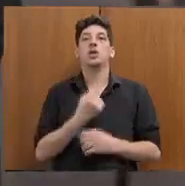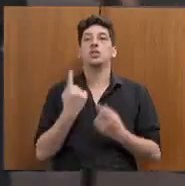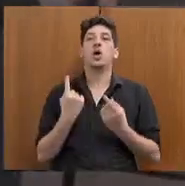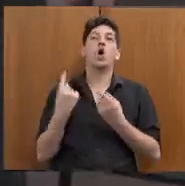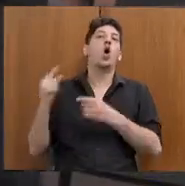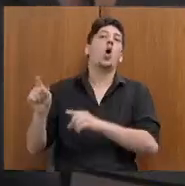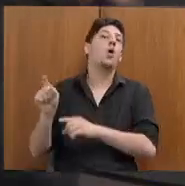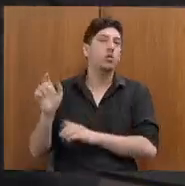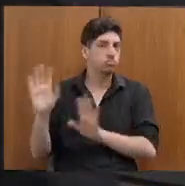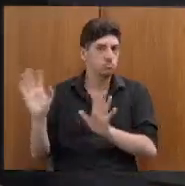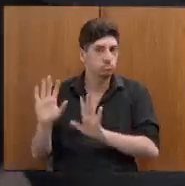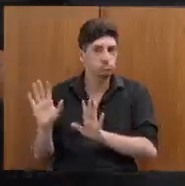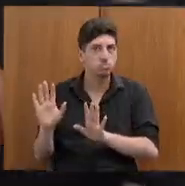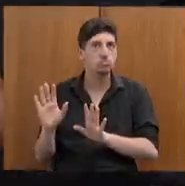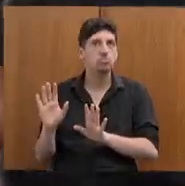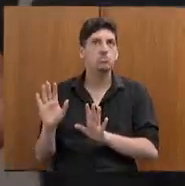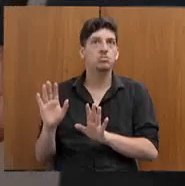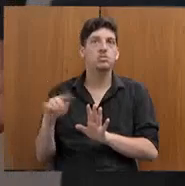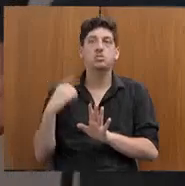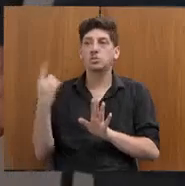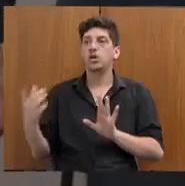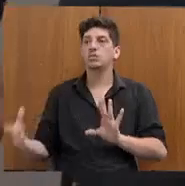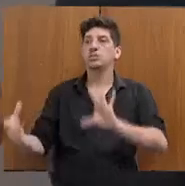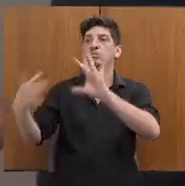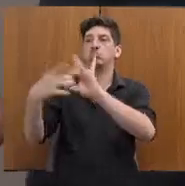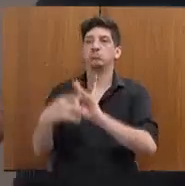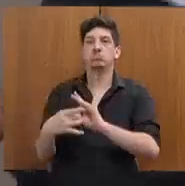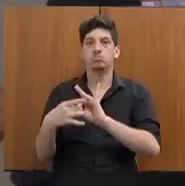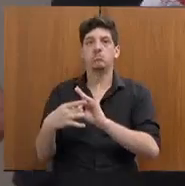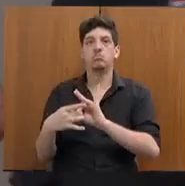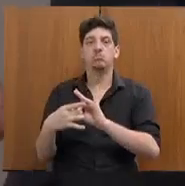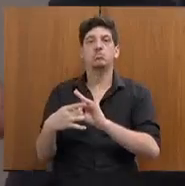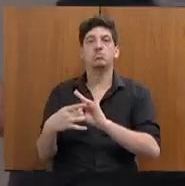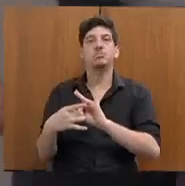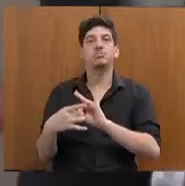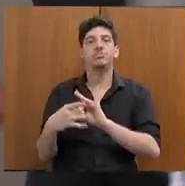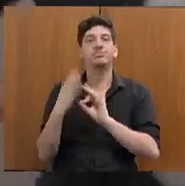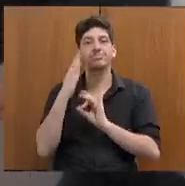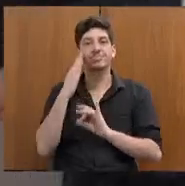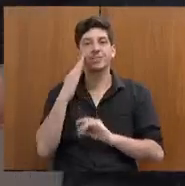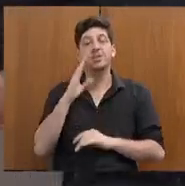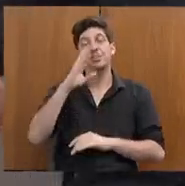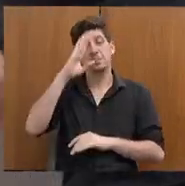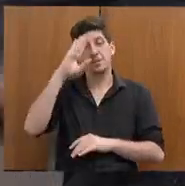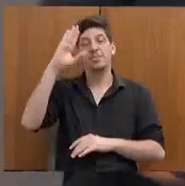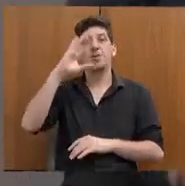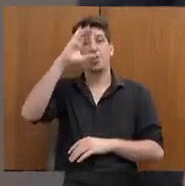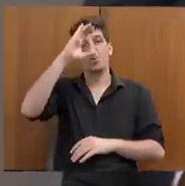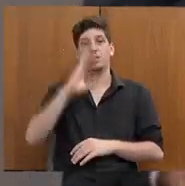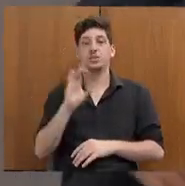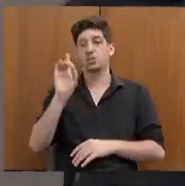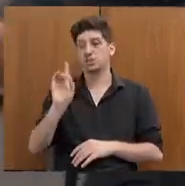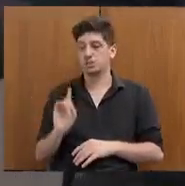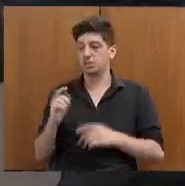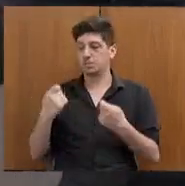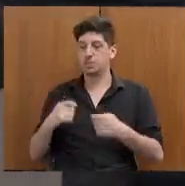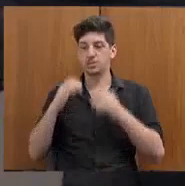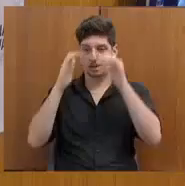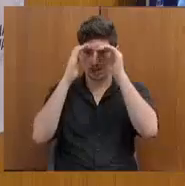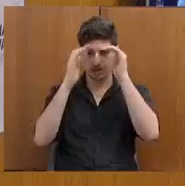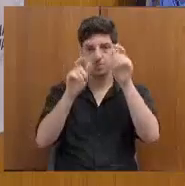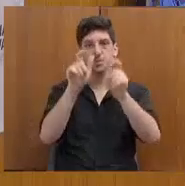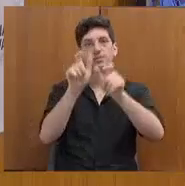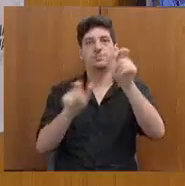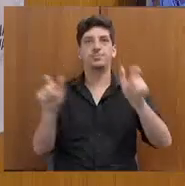eles, somos E. E aí, principalmente, um Conselho de Direito, a gente tem que respeitar as pessoas. E as